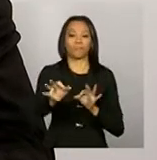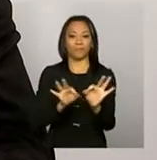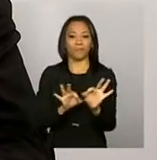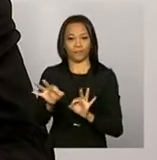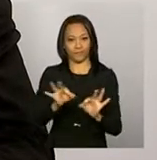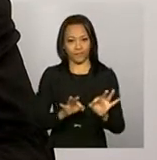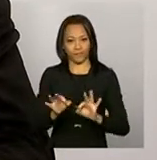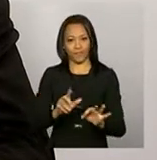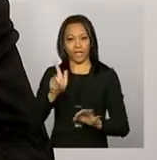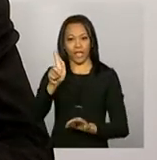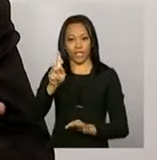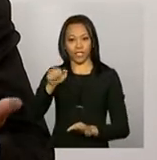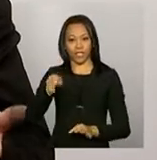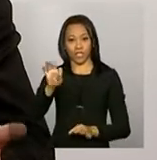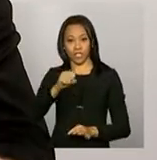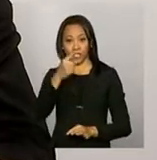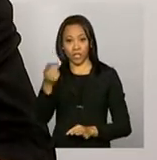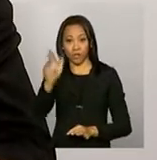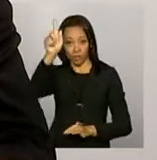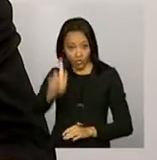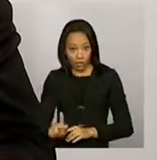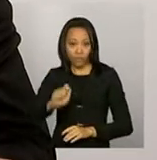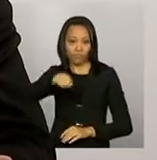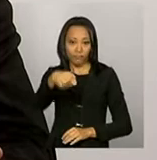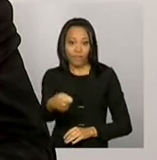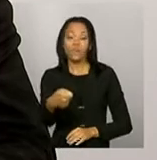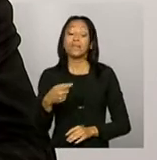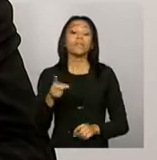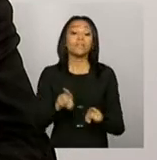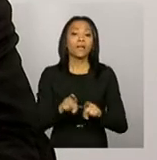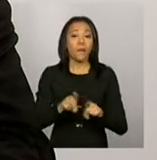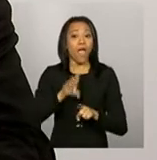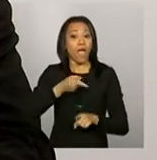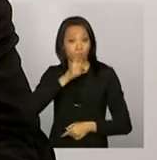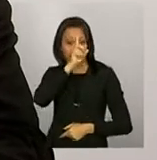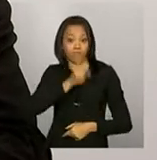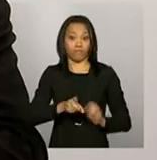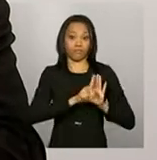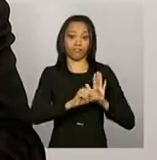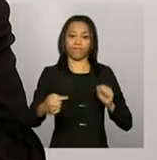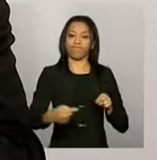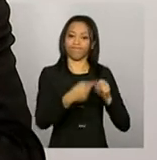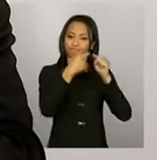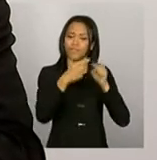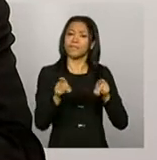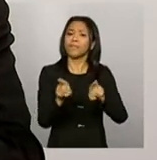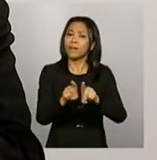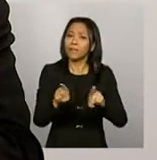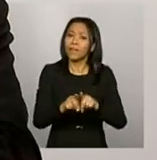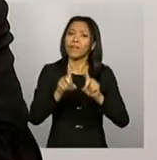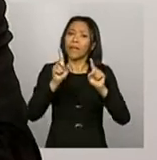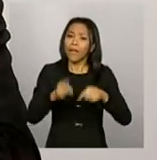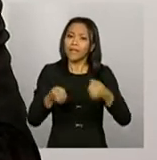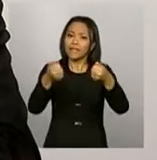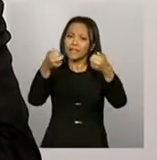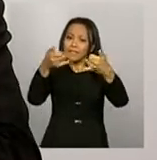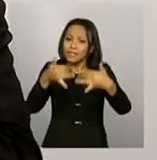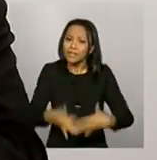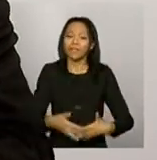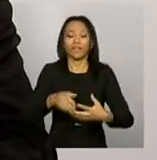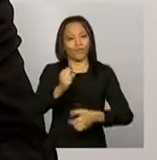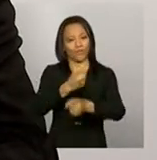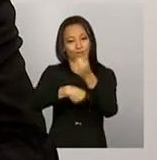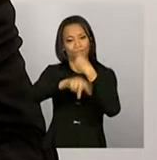mais, isso não só é uma determinação constitucional, como ele é um dos principais aspectos que explica o sucesso do programa.